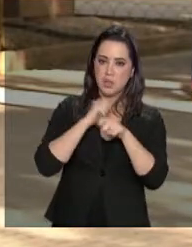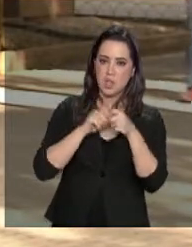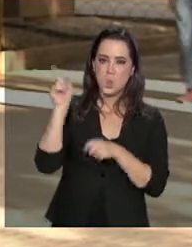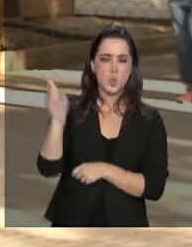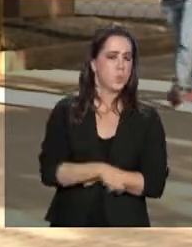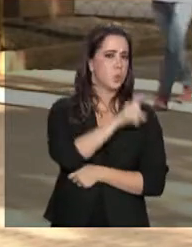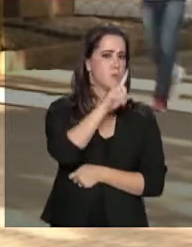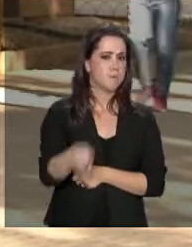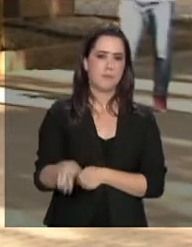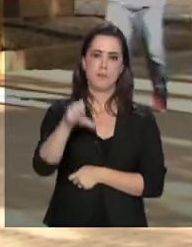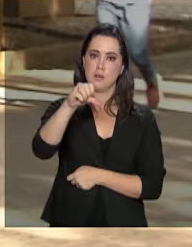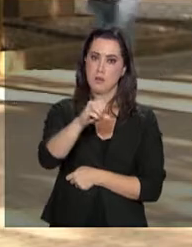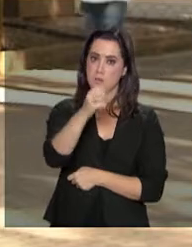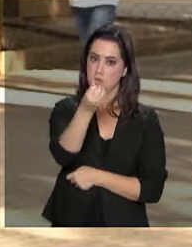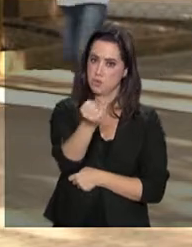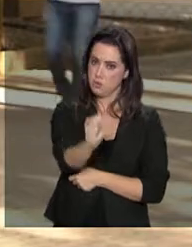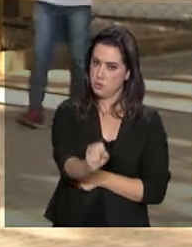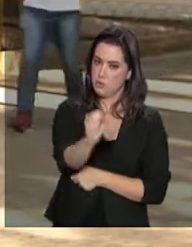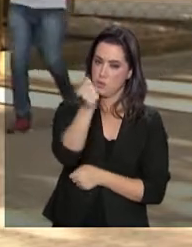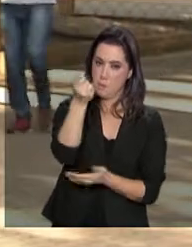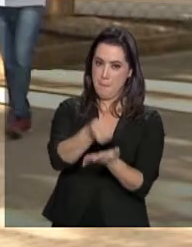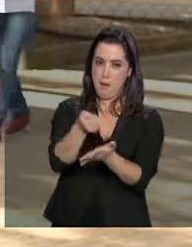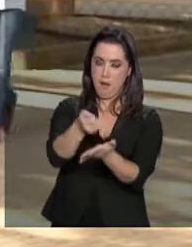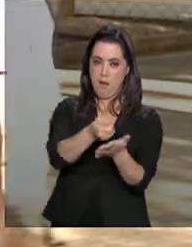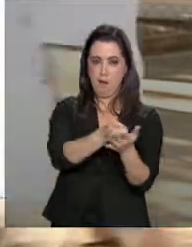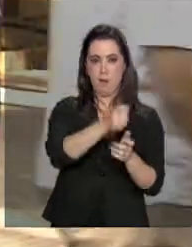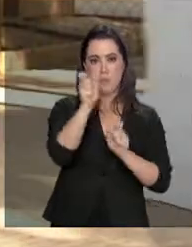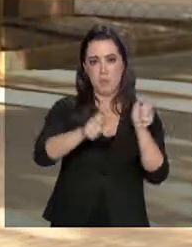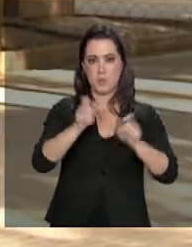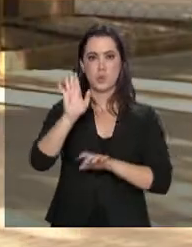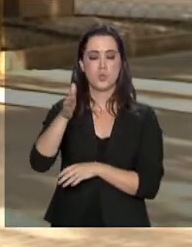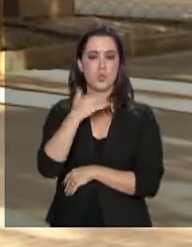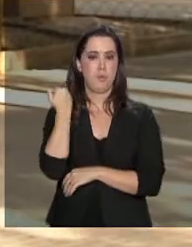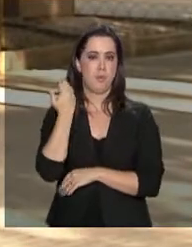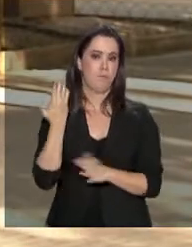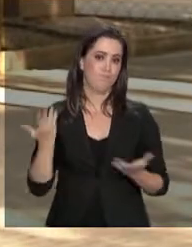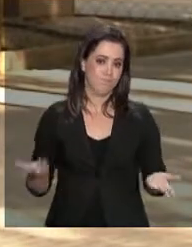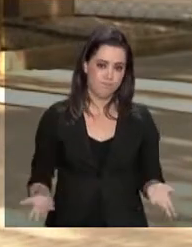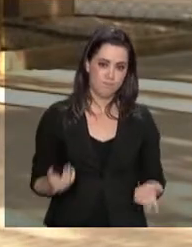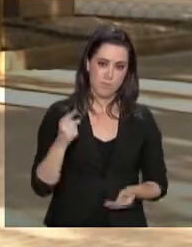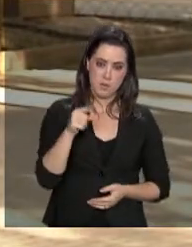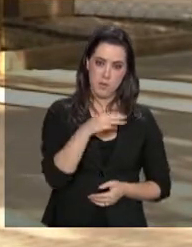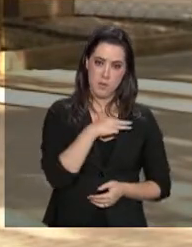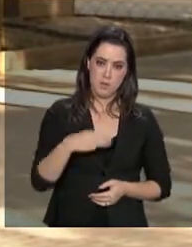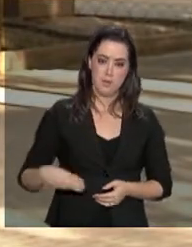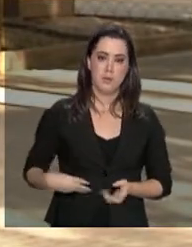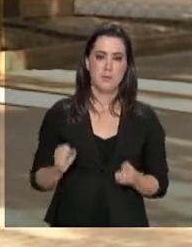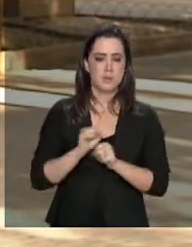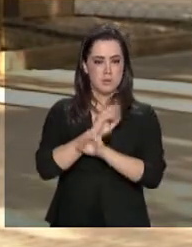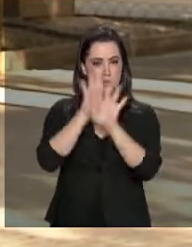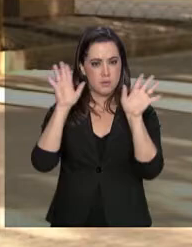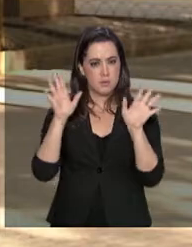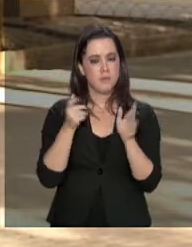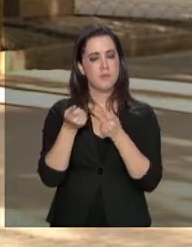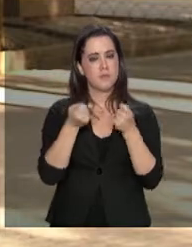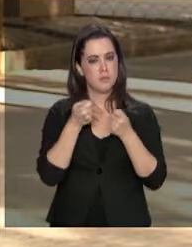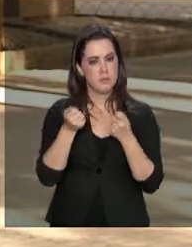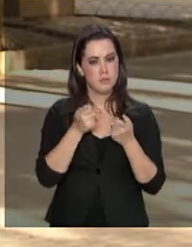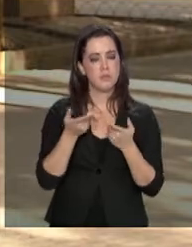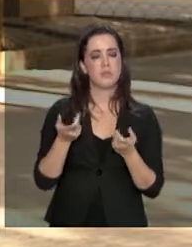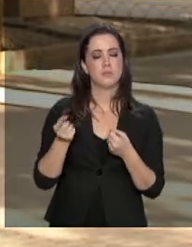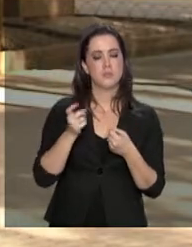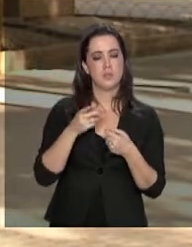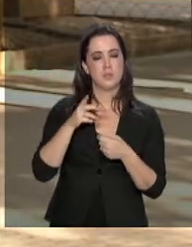o cancelamento de 98 mil benefícios pagos a pessoas já falecidas. Para o ministro da Transparência, Fiscalização e